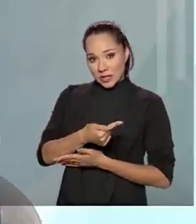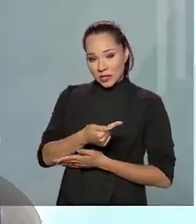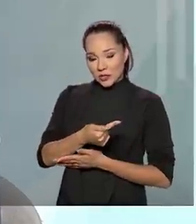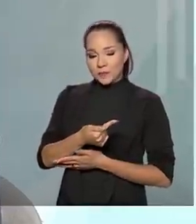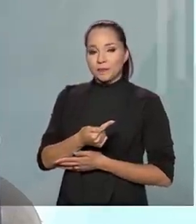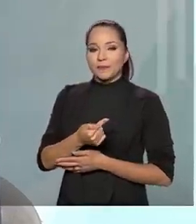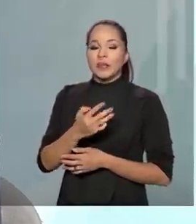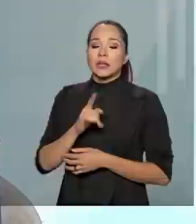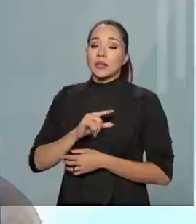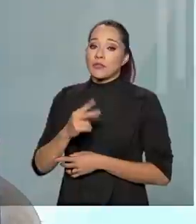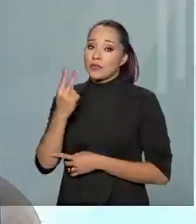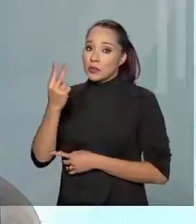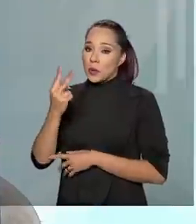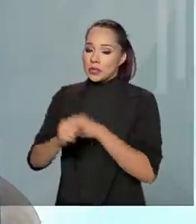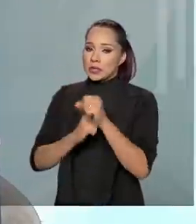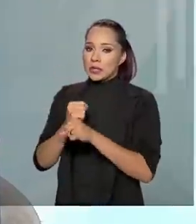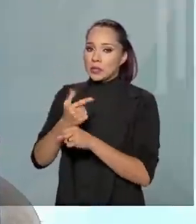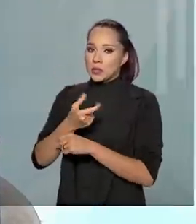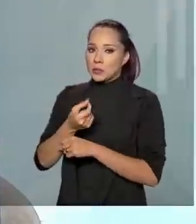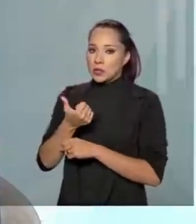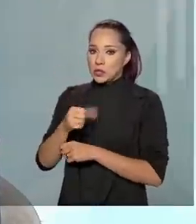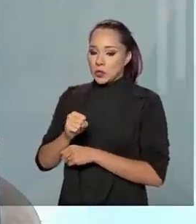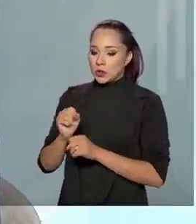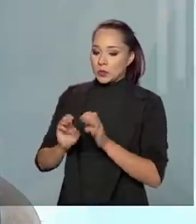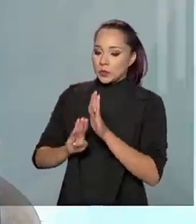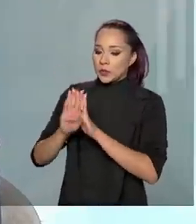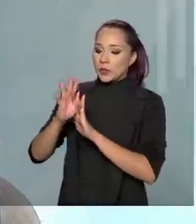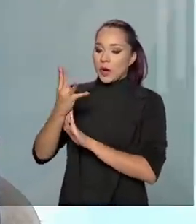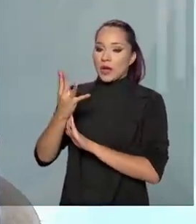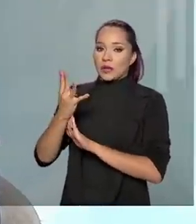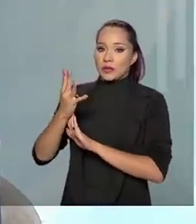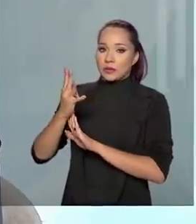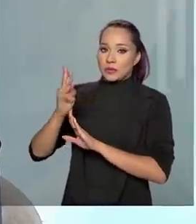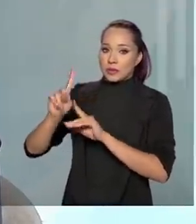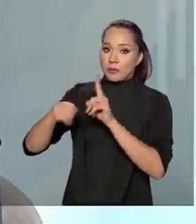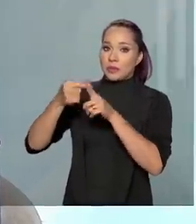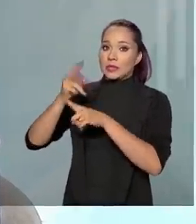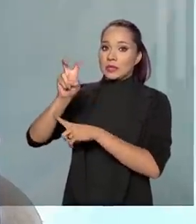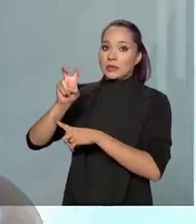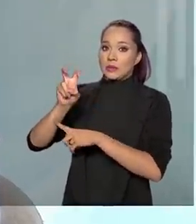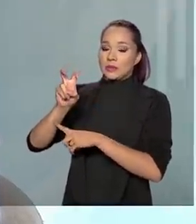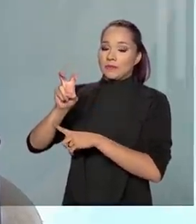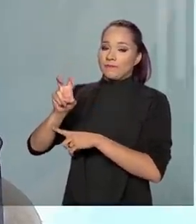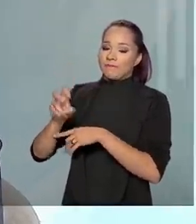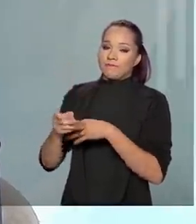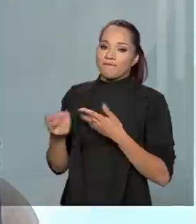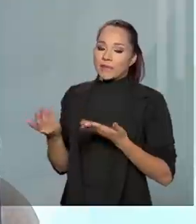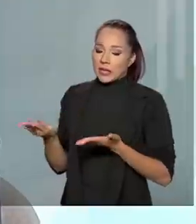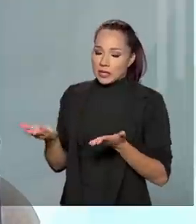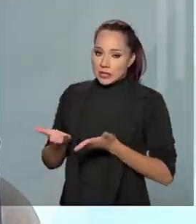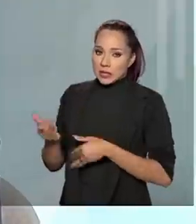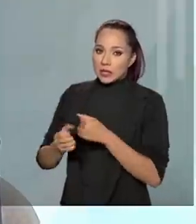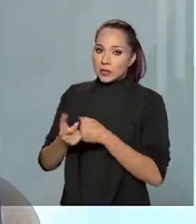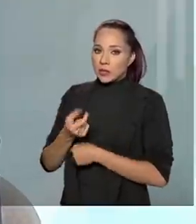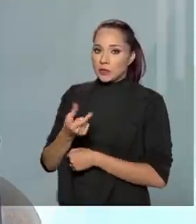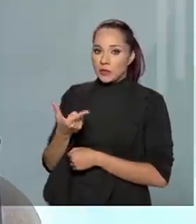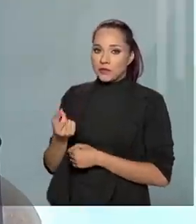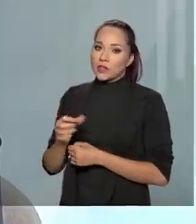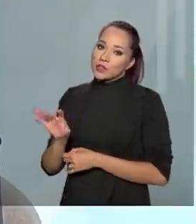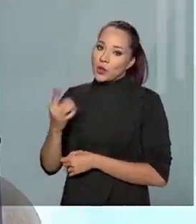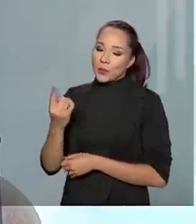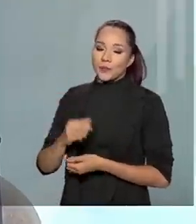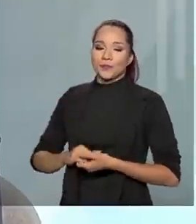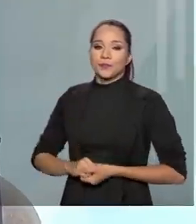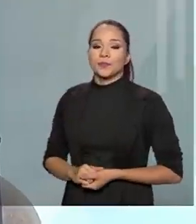foram dois, em 2018 subimos para quatro, em 2019 fomos para cinco e o ano de 2020 foi só um.